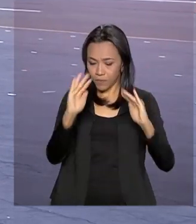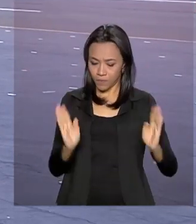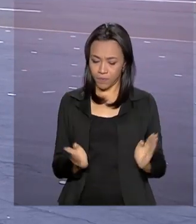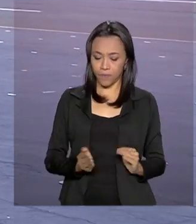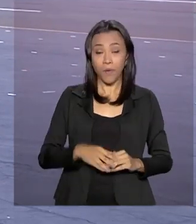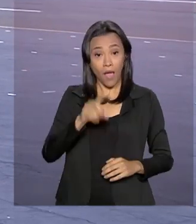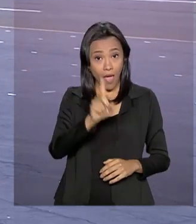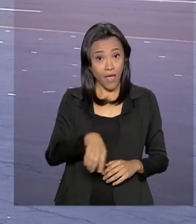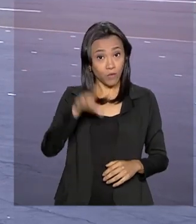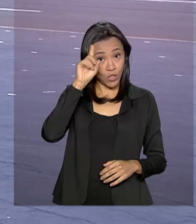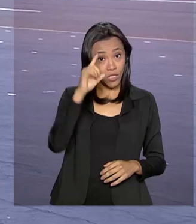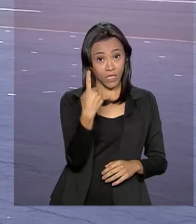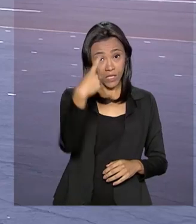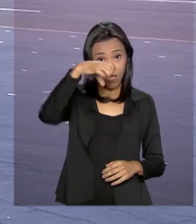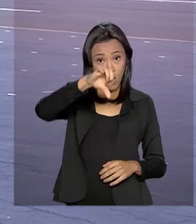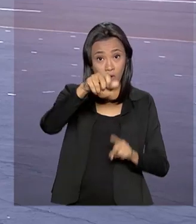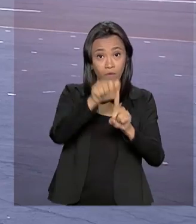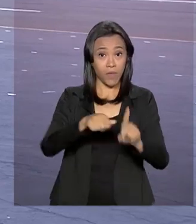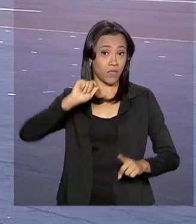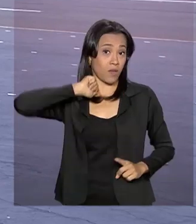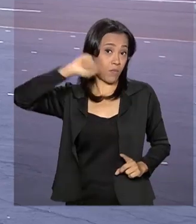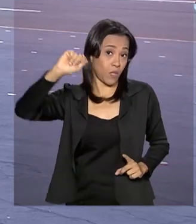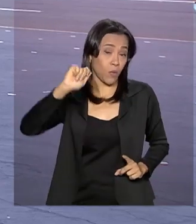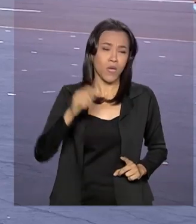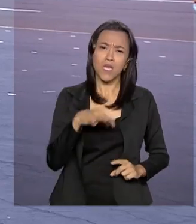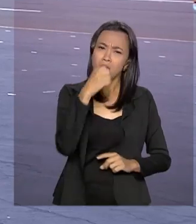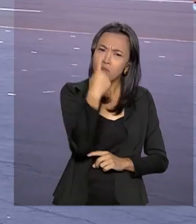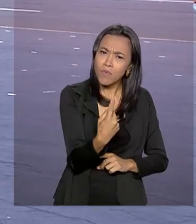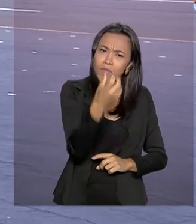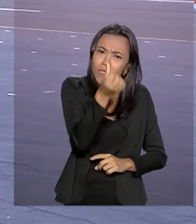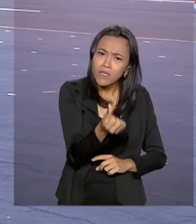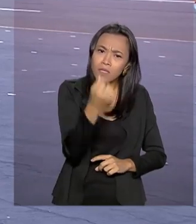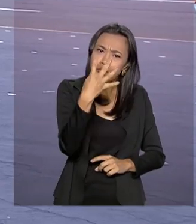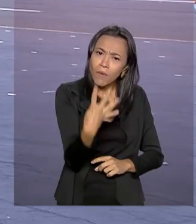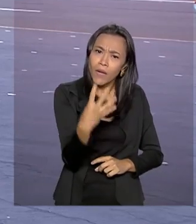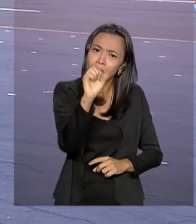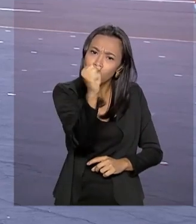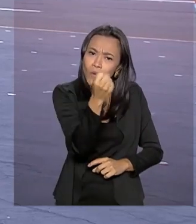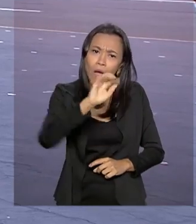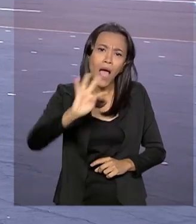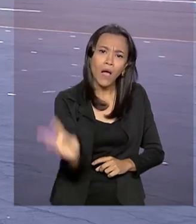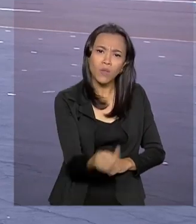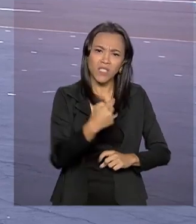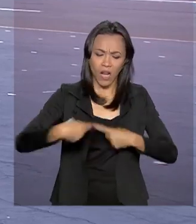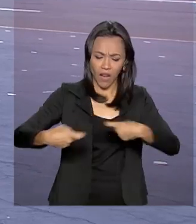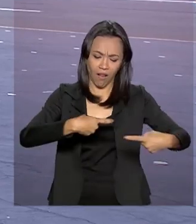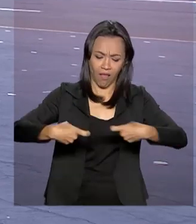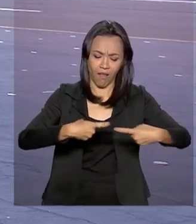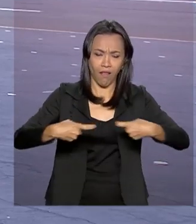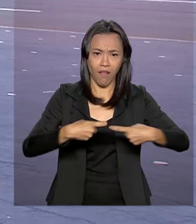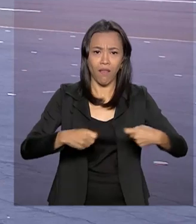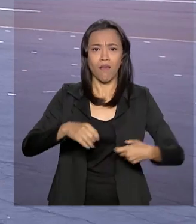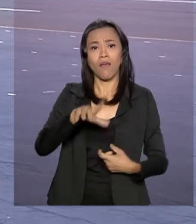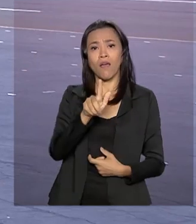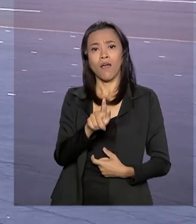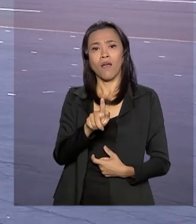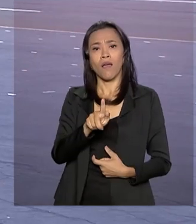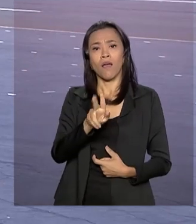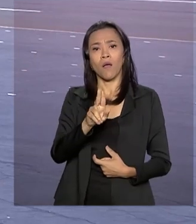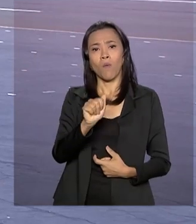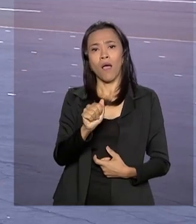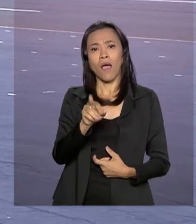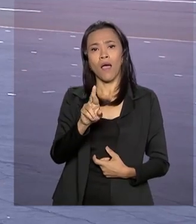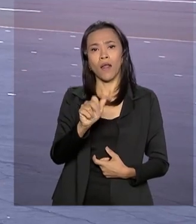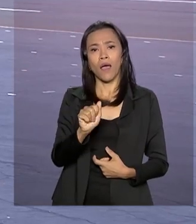dia 19 de abril. Nesta data, em 1648, aconteceu a Batalha dos Guararapes. Um confronto entre